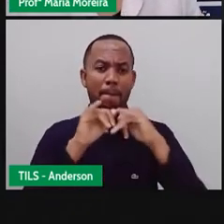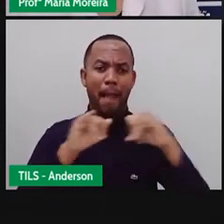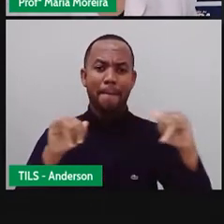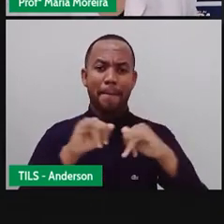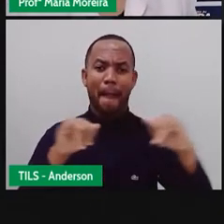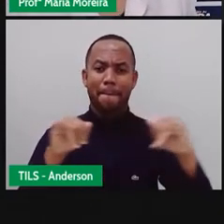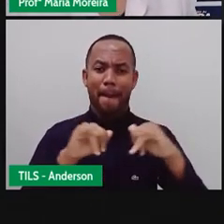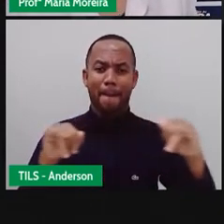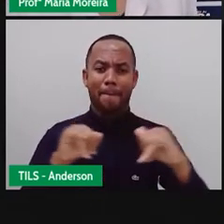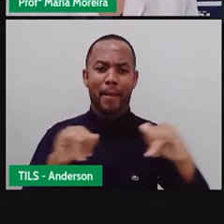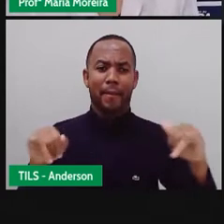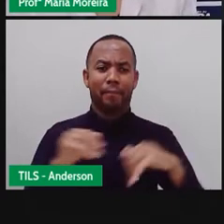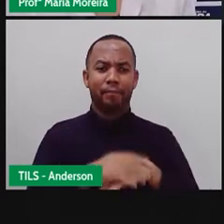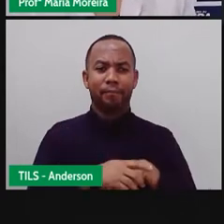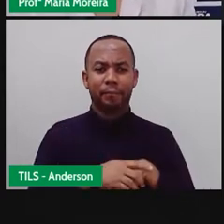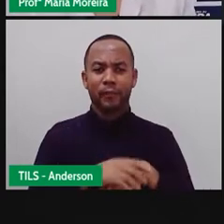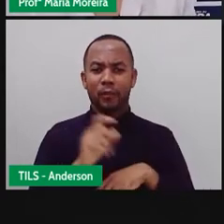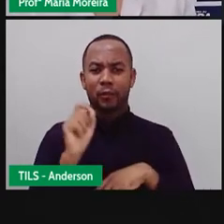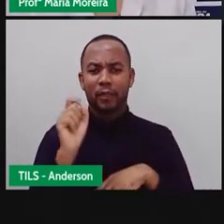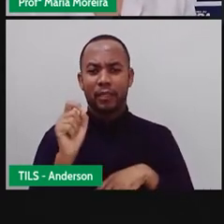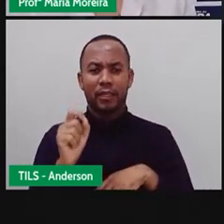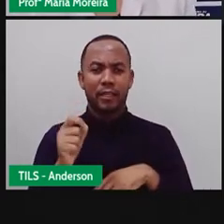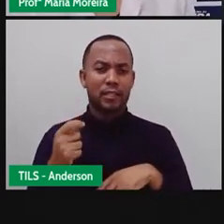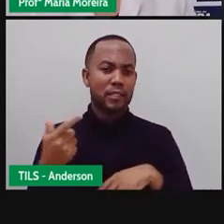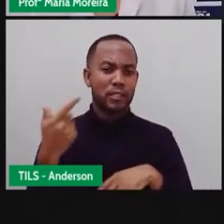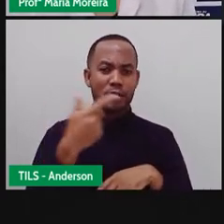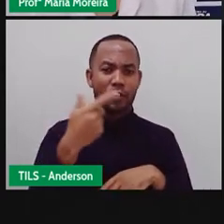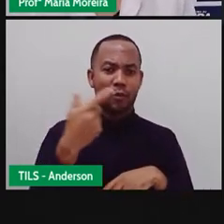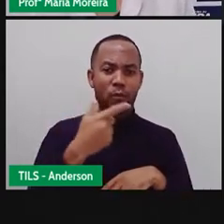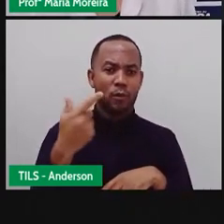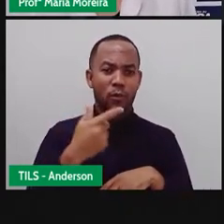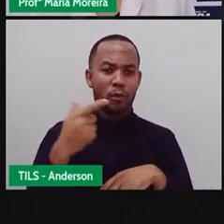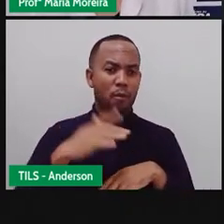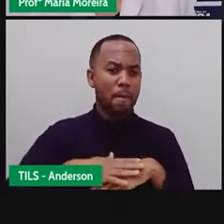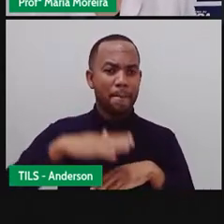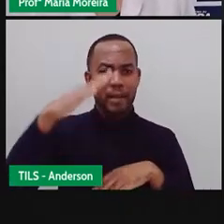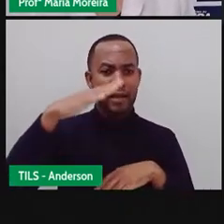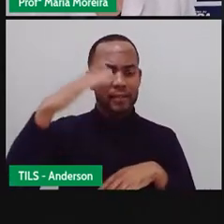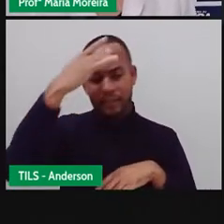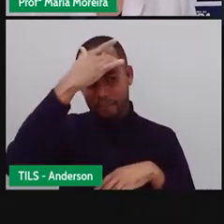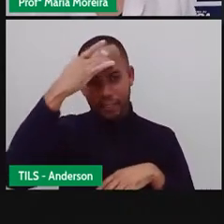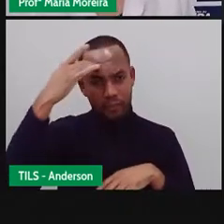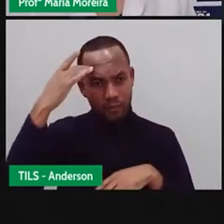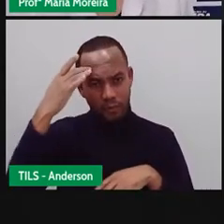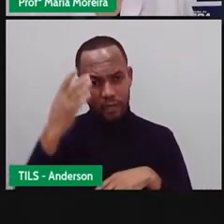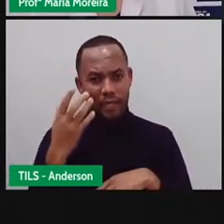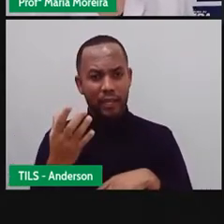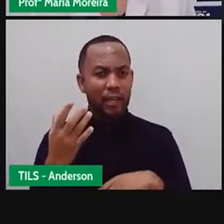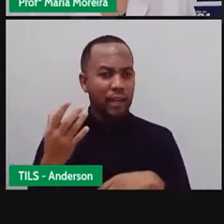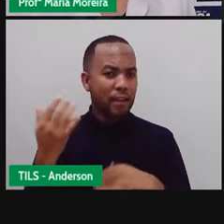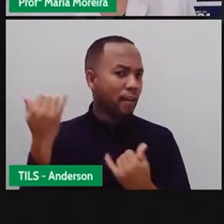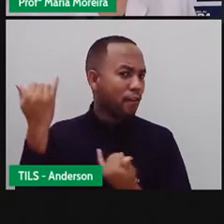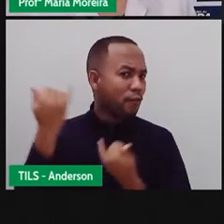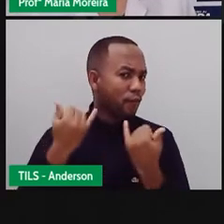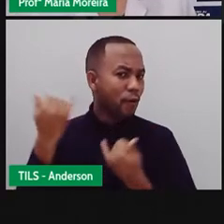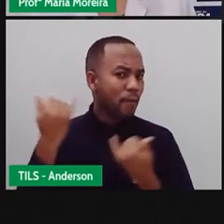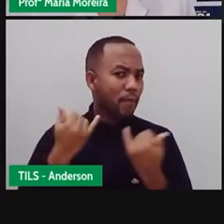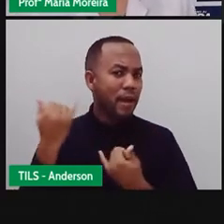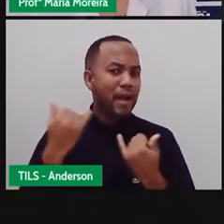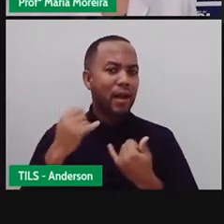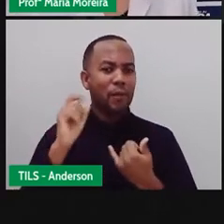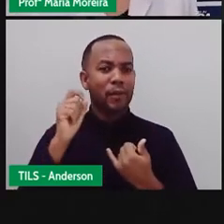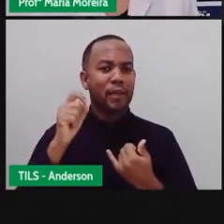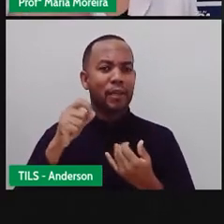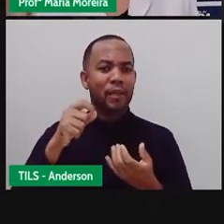Bom, os carros de som são o segundo meio, né, em que mais as pessoas procuram se informar sobre promoções feitas pelo